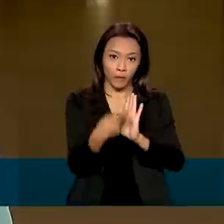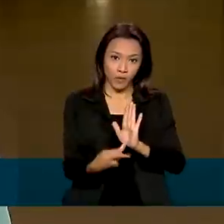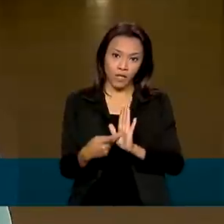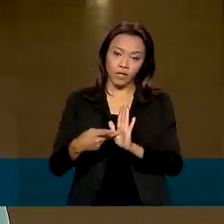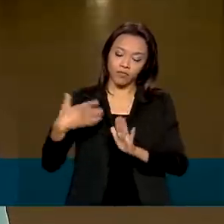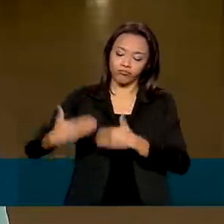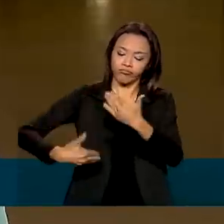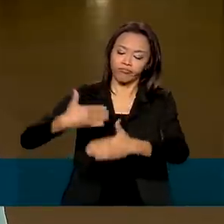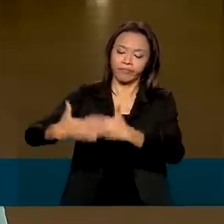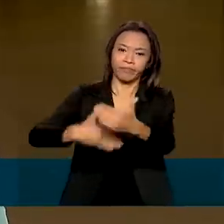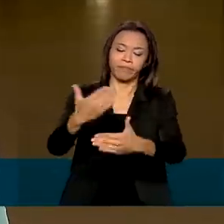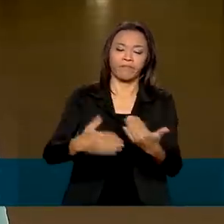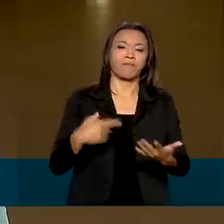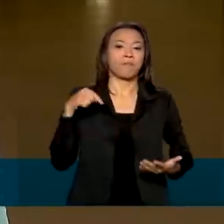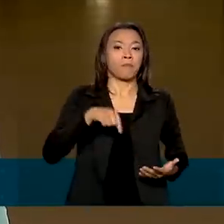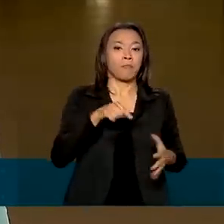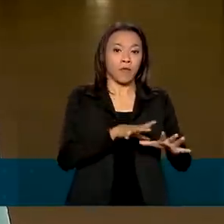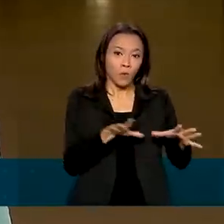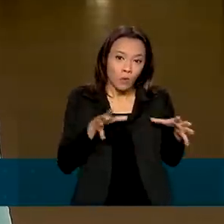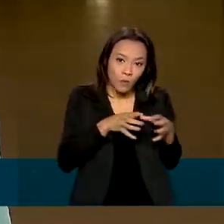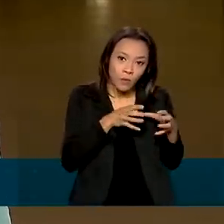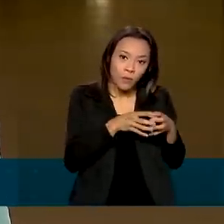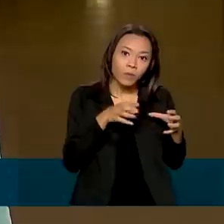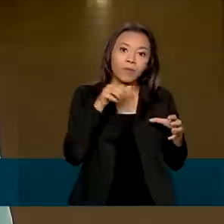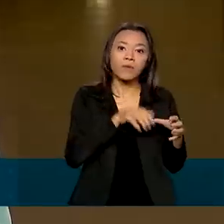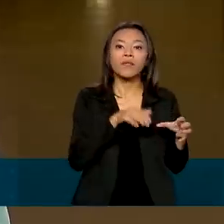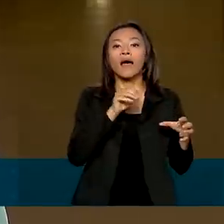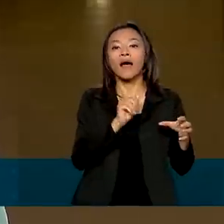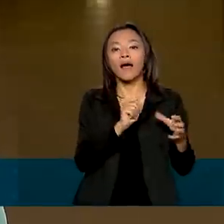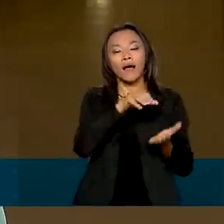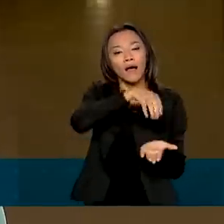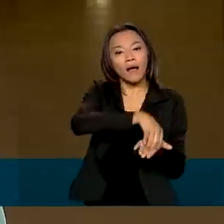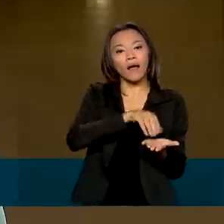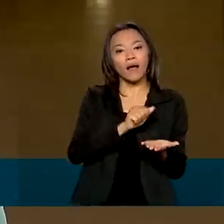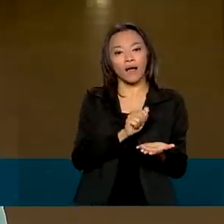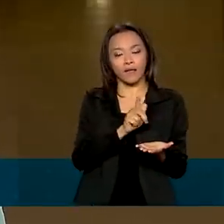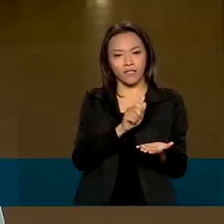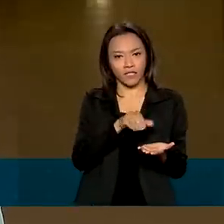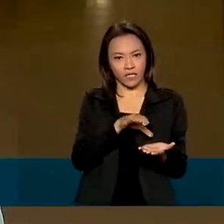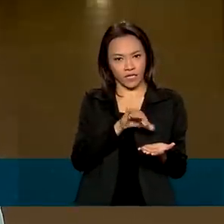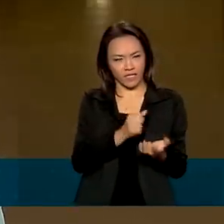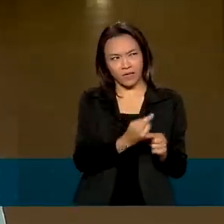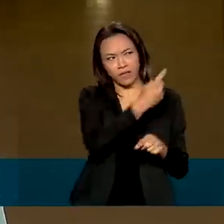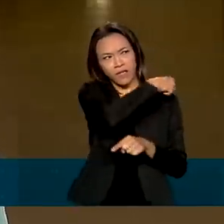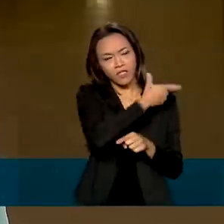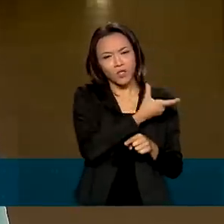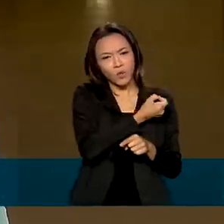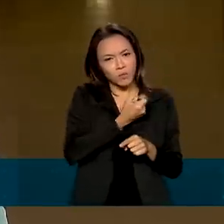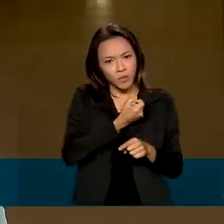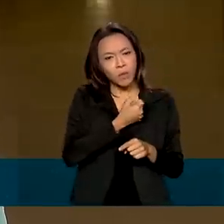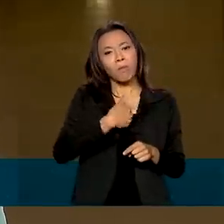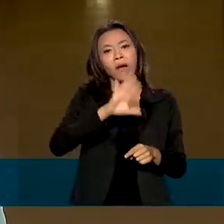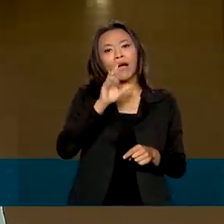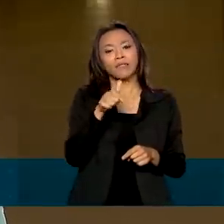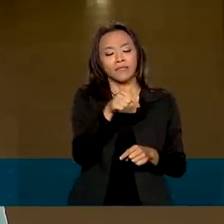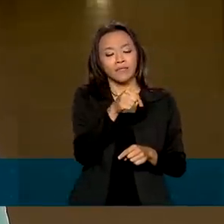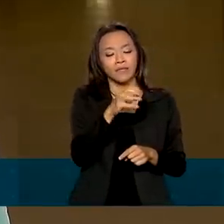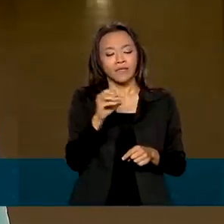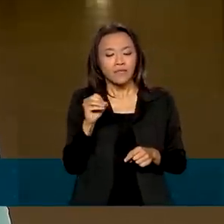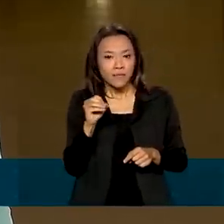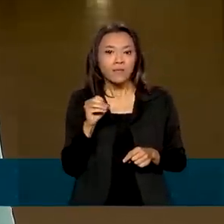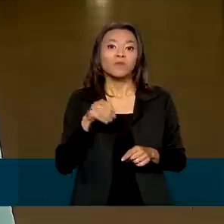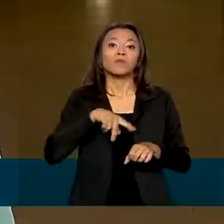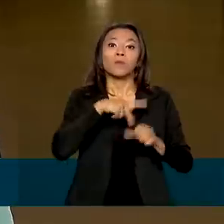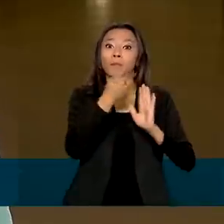Segundo a Agência Brasileira de Cooperação, desde 2000, mais de 700 projetos em diversos países